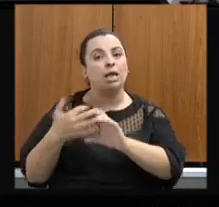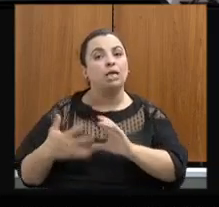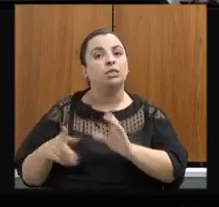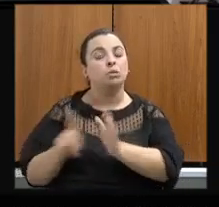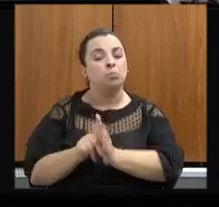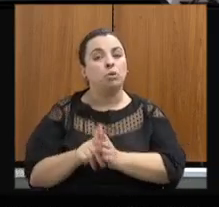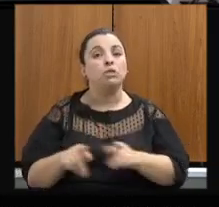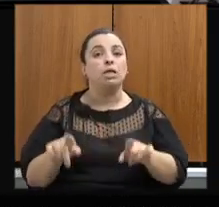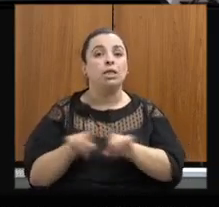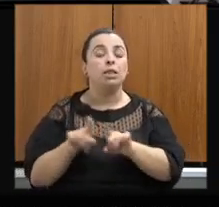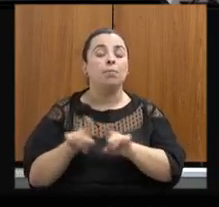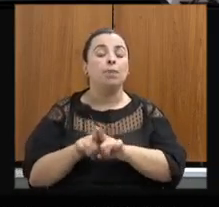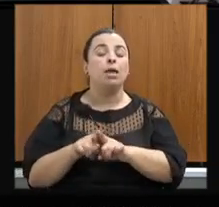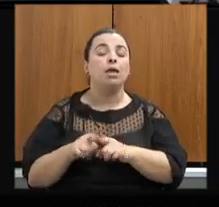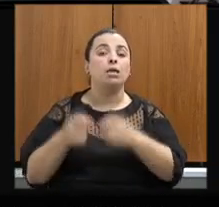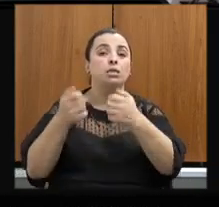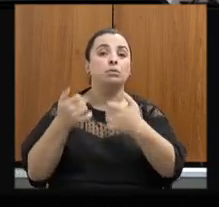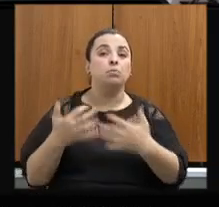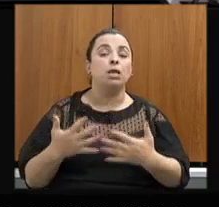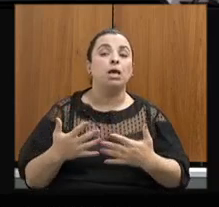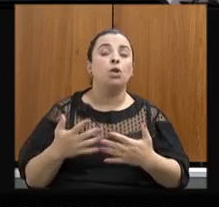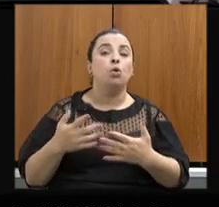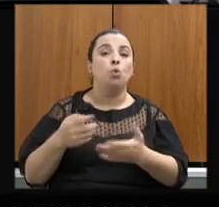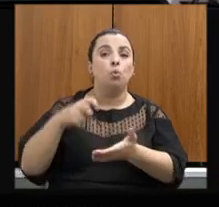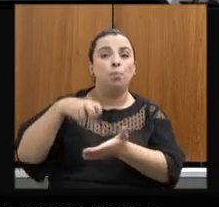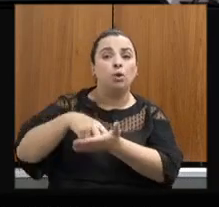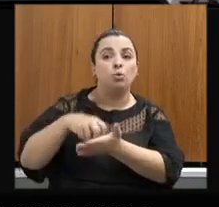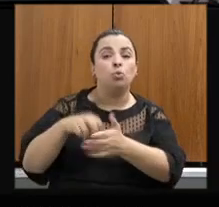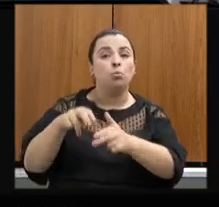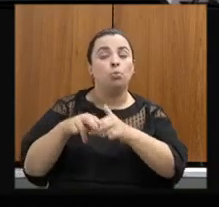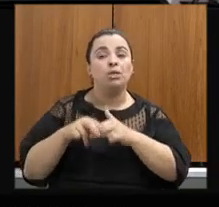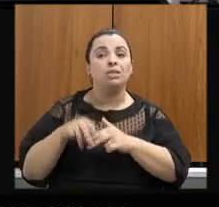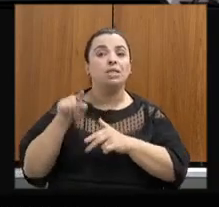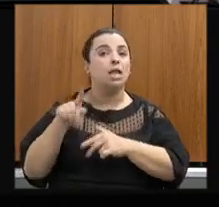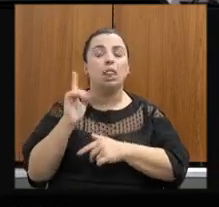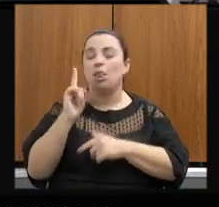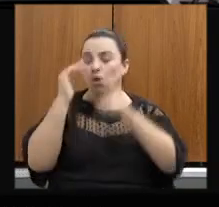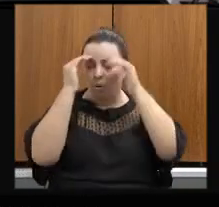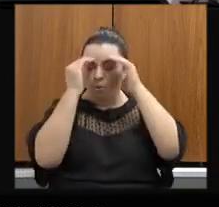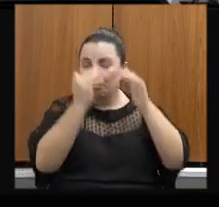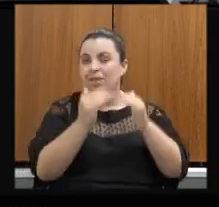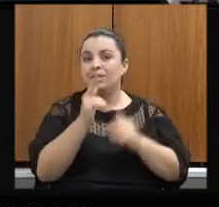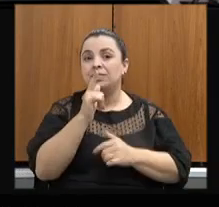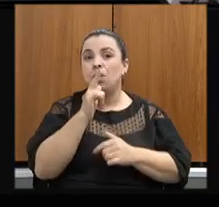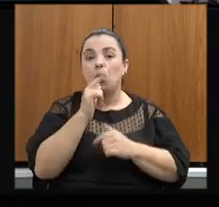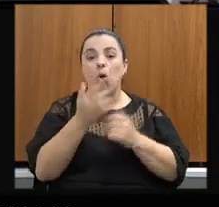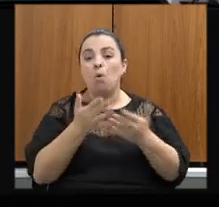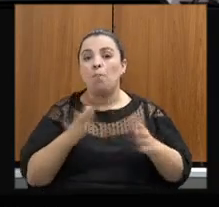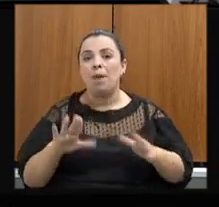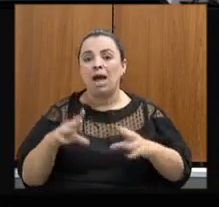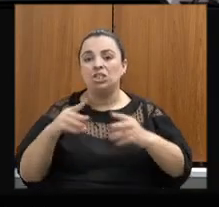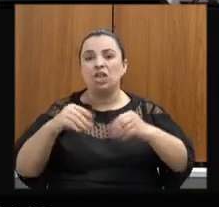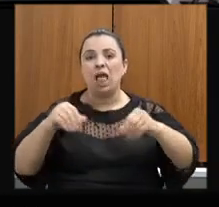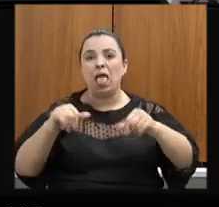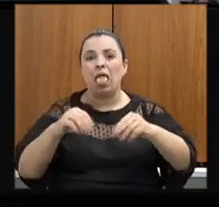coletivo a essas empresas pelo não cumprimento da Lei Mar de Lama Nunca Mais, que geraram 429 milhões de